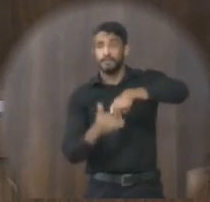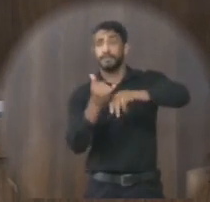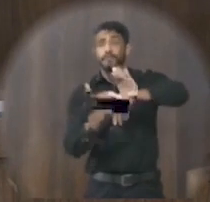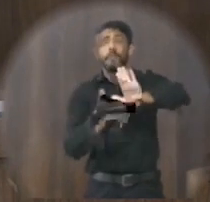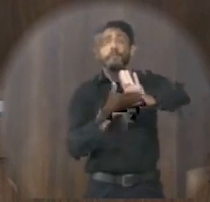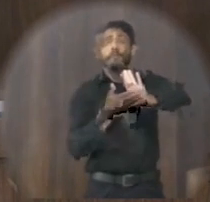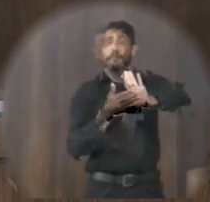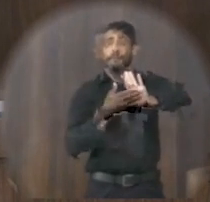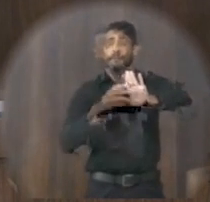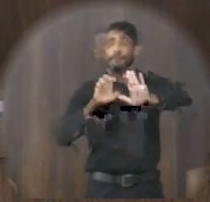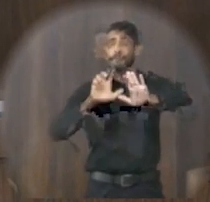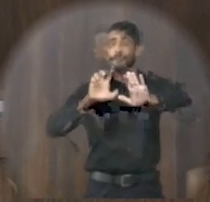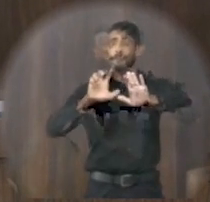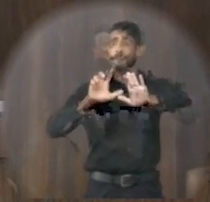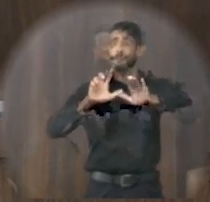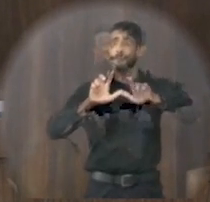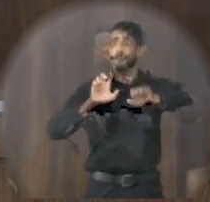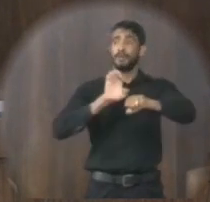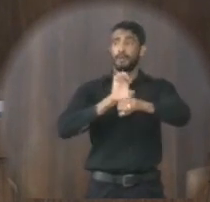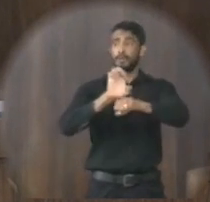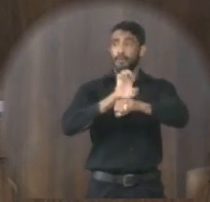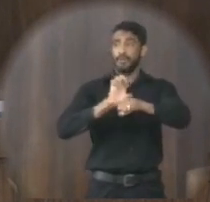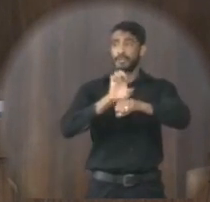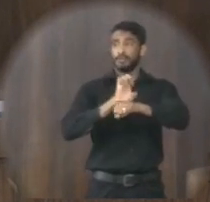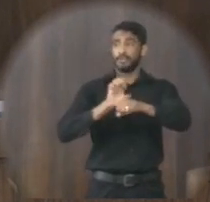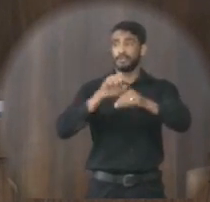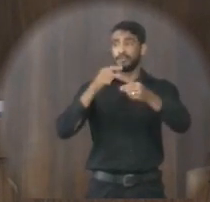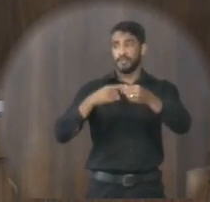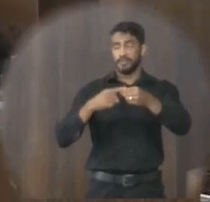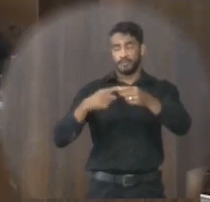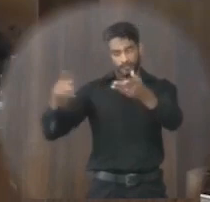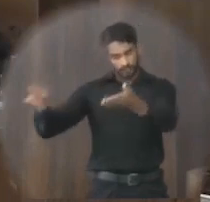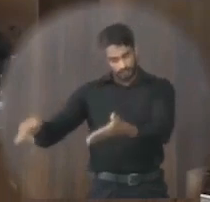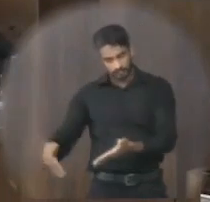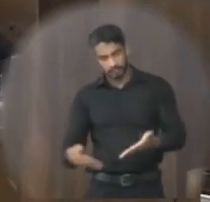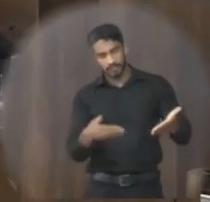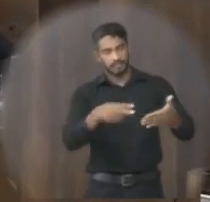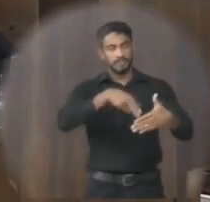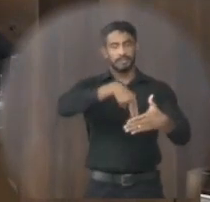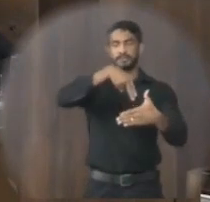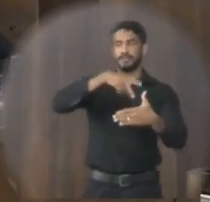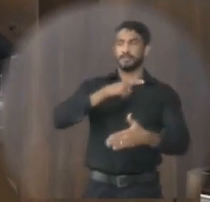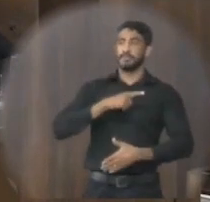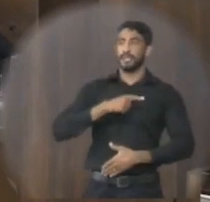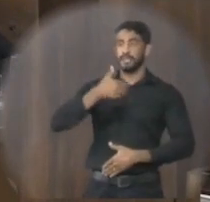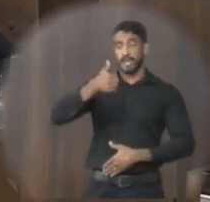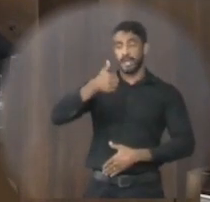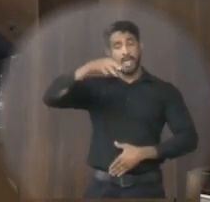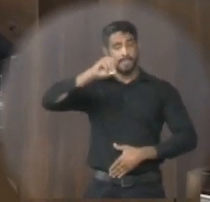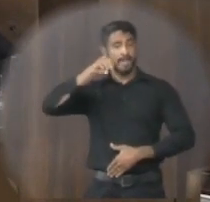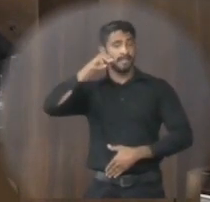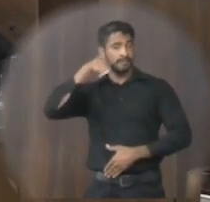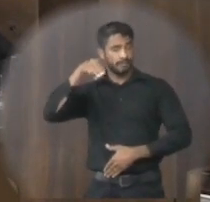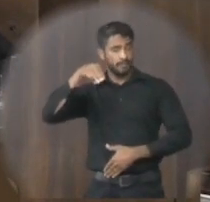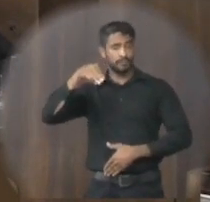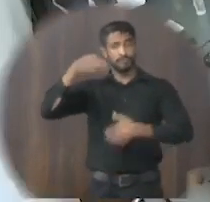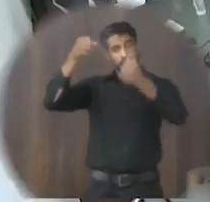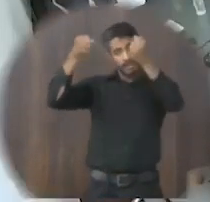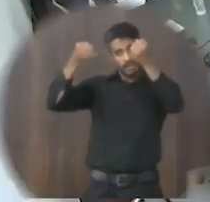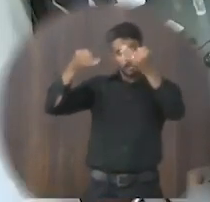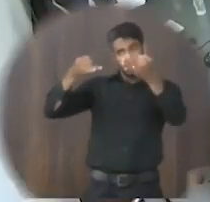pelo Executivo Municipal. Sr. Luiz Carlos, pode usar a tribuna. O senhor tem dez minutos para fazer a sua explanação.